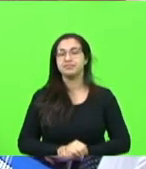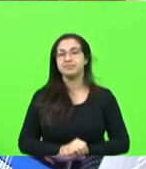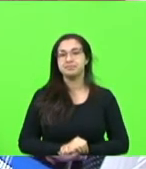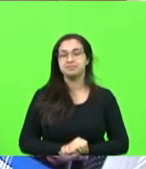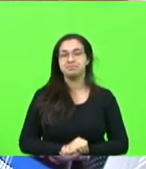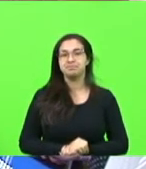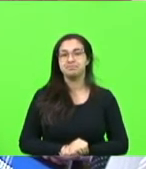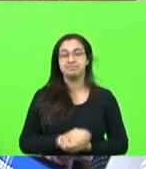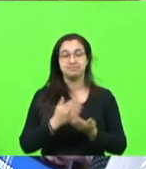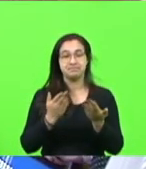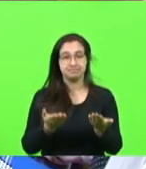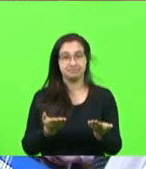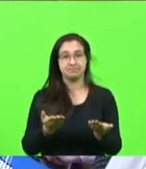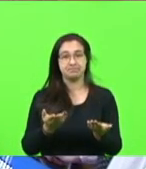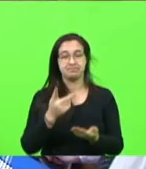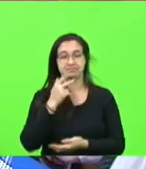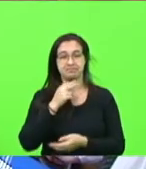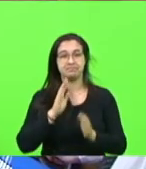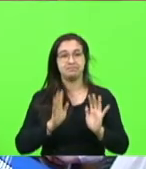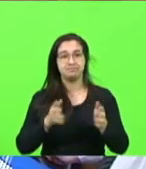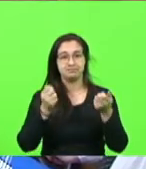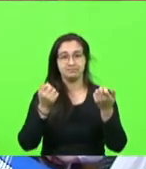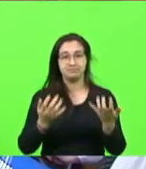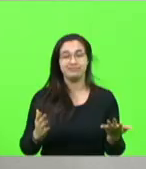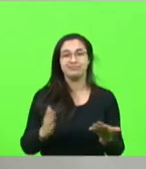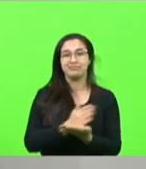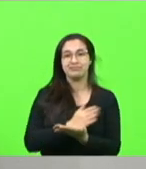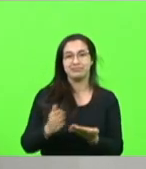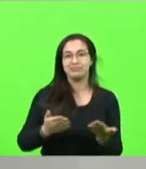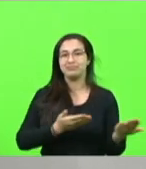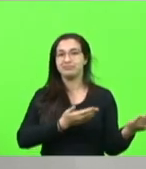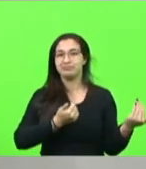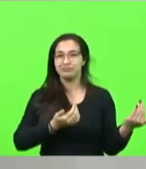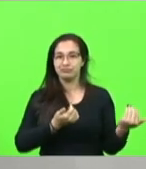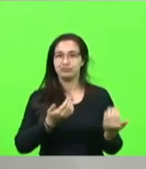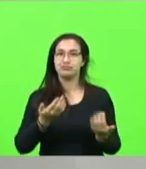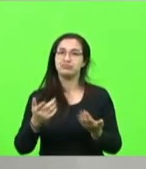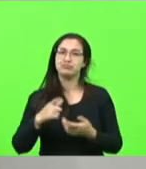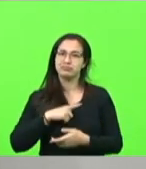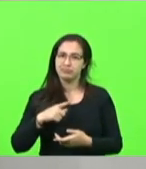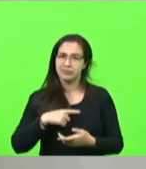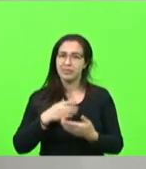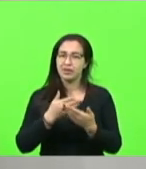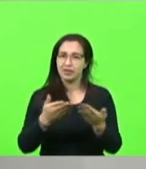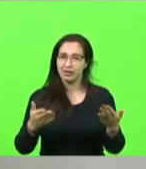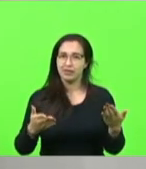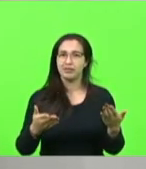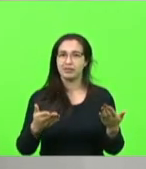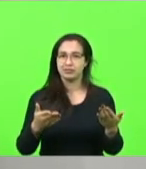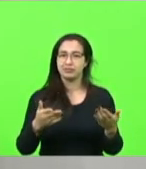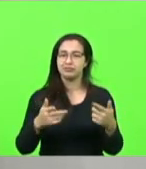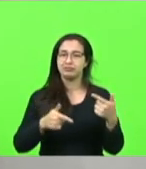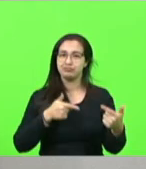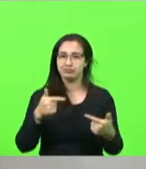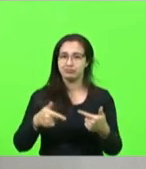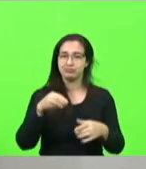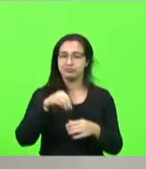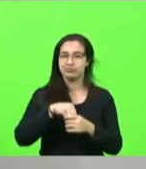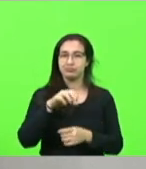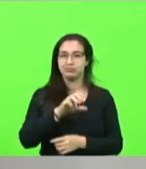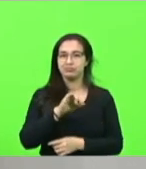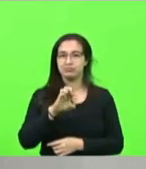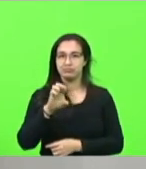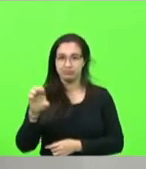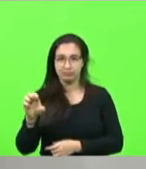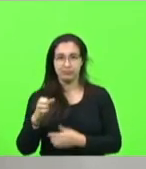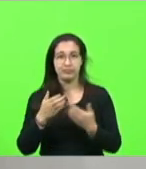frisou, alguns dos jovens beneficiados pelos programas do CIE, que melhor do que nós dizermos